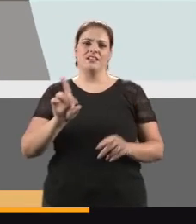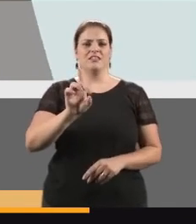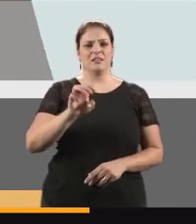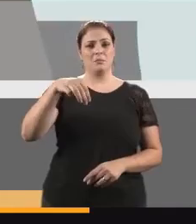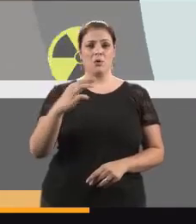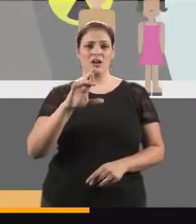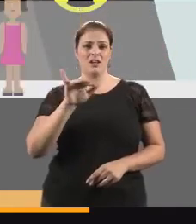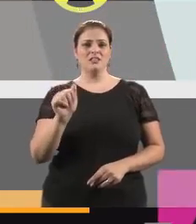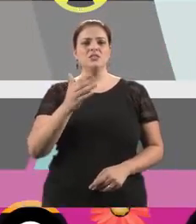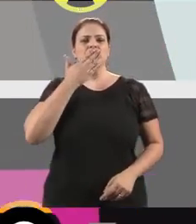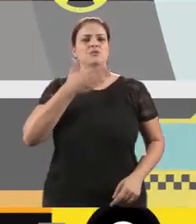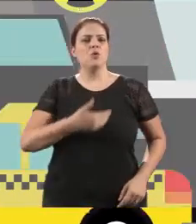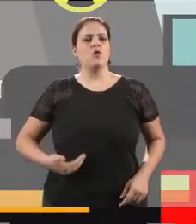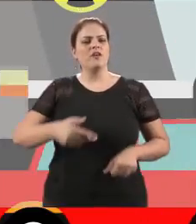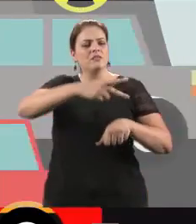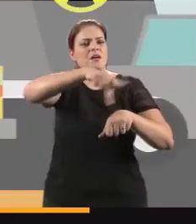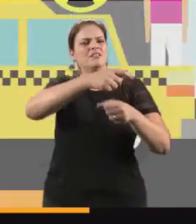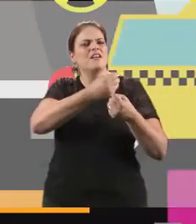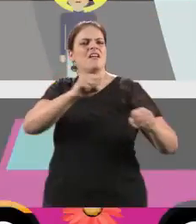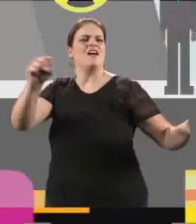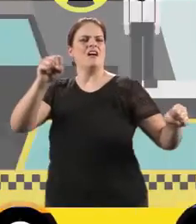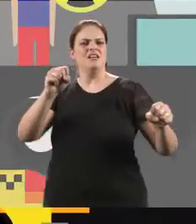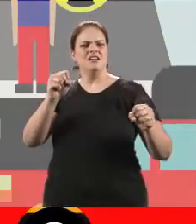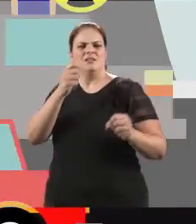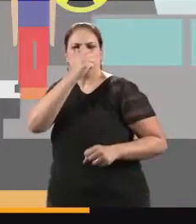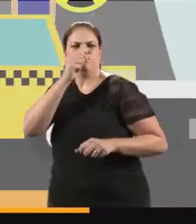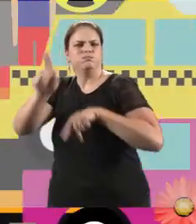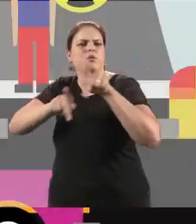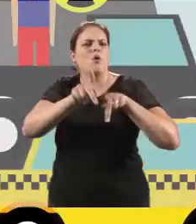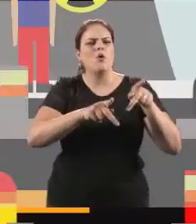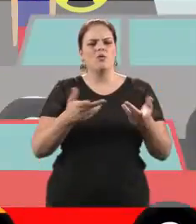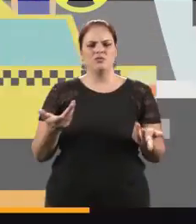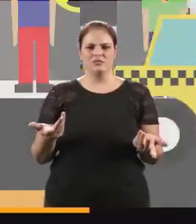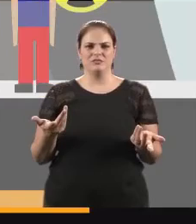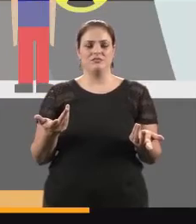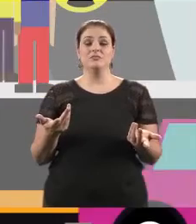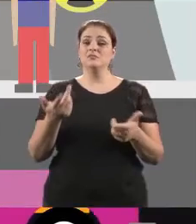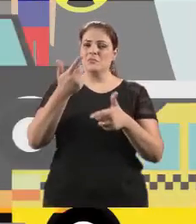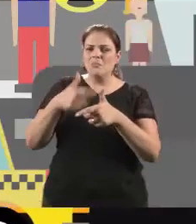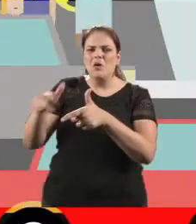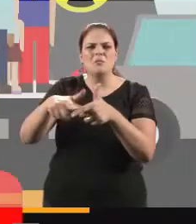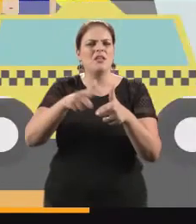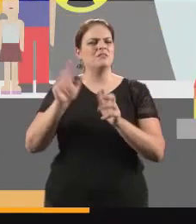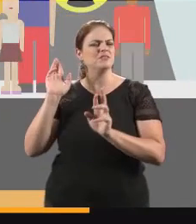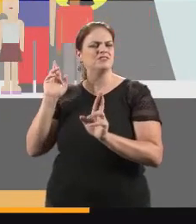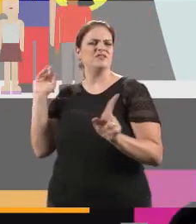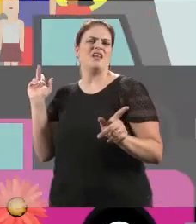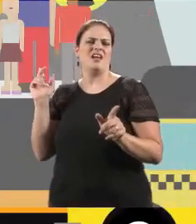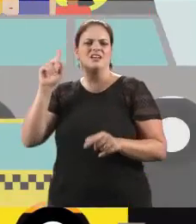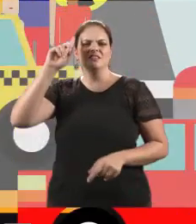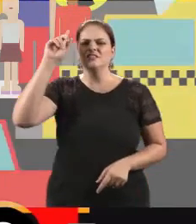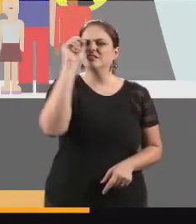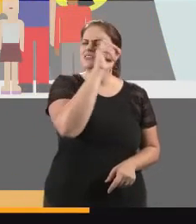se tornou a forma de governo de países grandes e muito povoados. Os problemas com os quais as sociedades têm que lidar